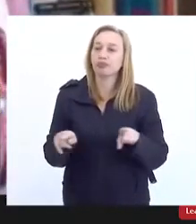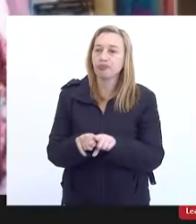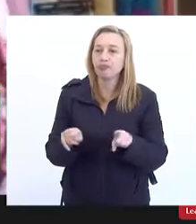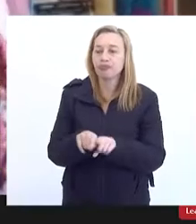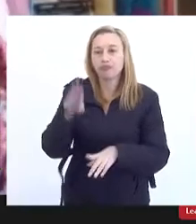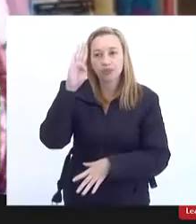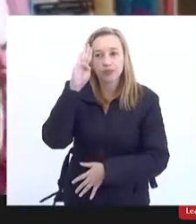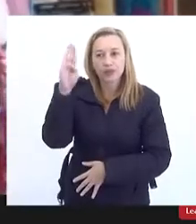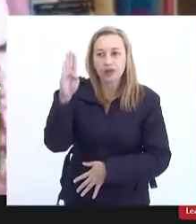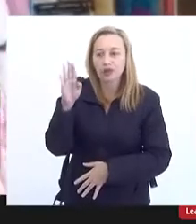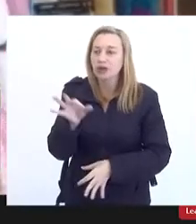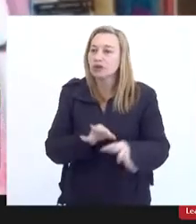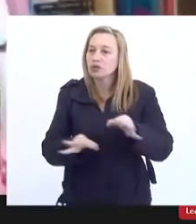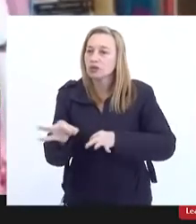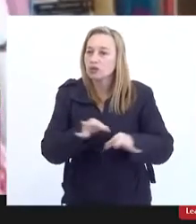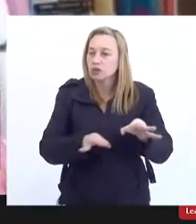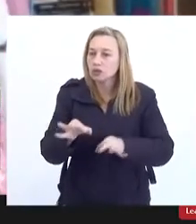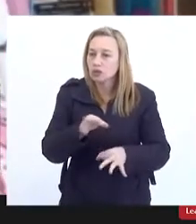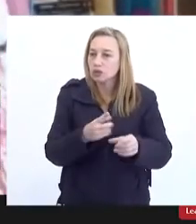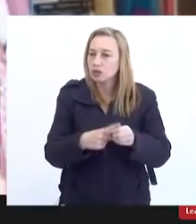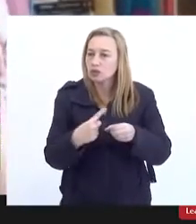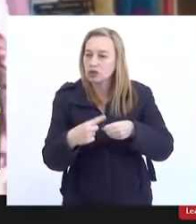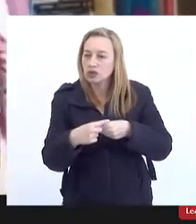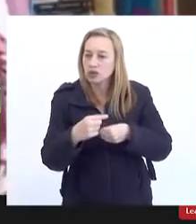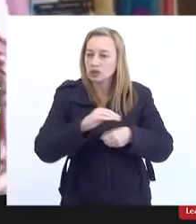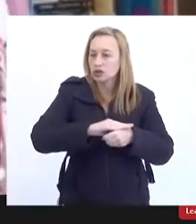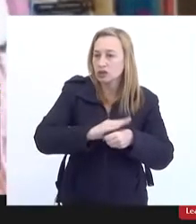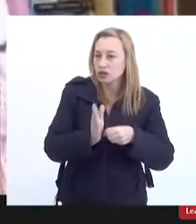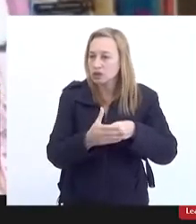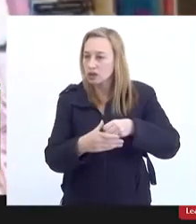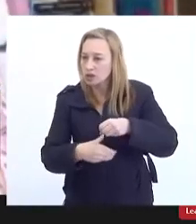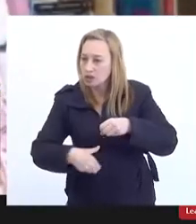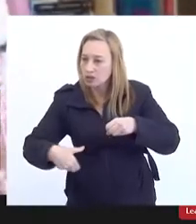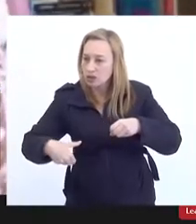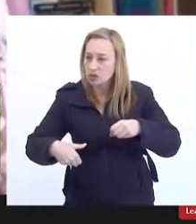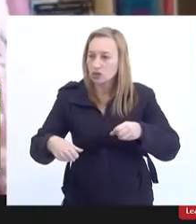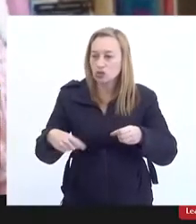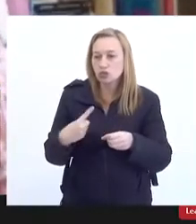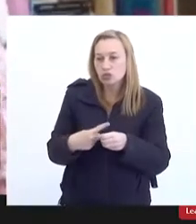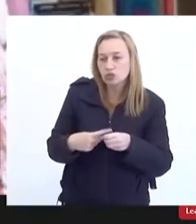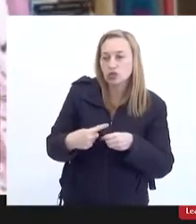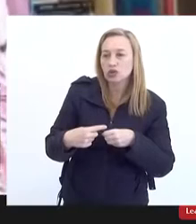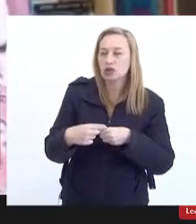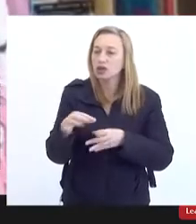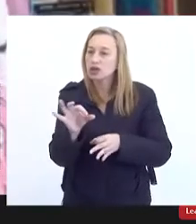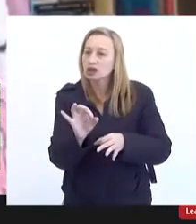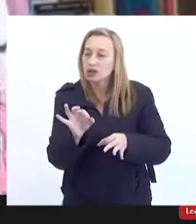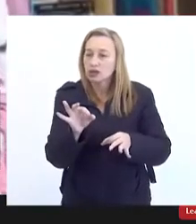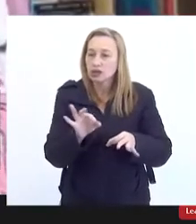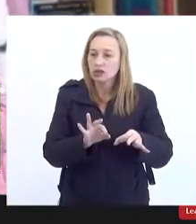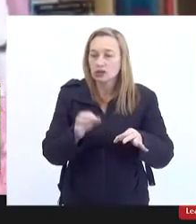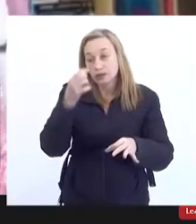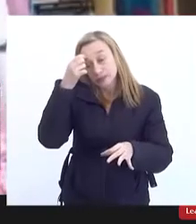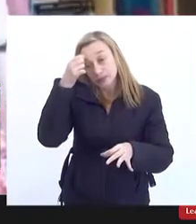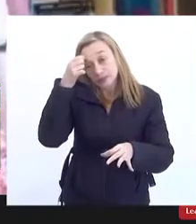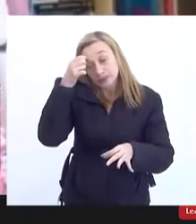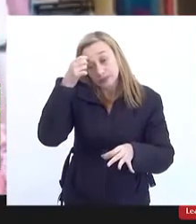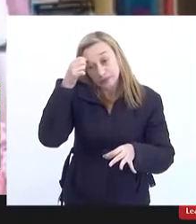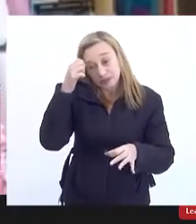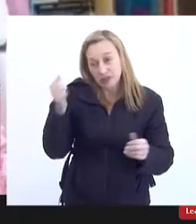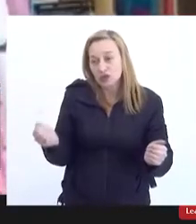é fundamental que o plano municipal de saneamento básico do município esteja articulado com o plano de bacia.